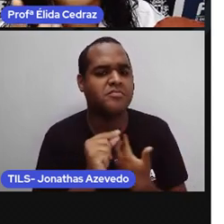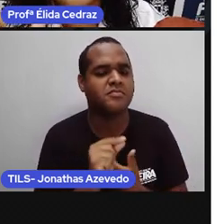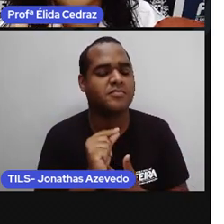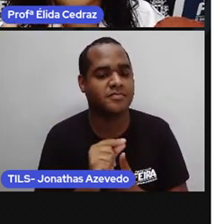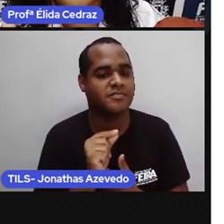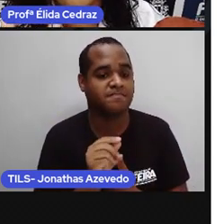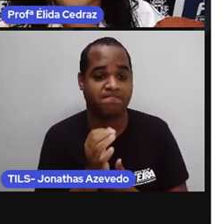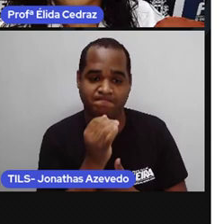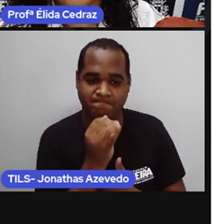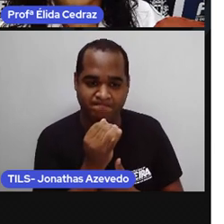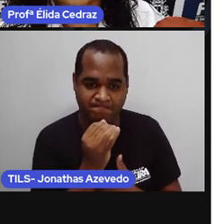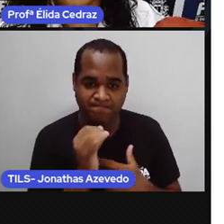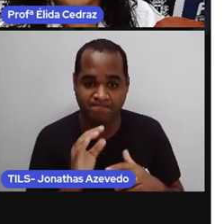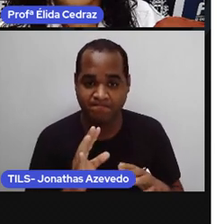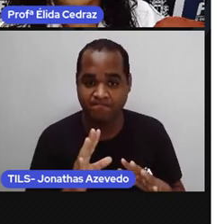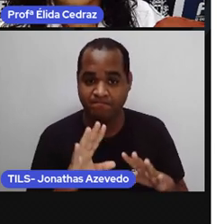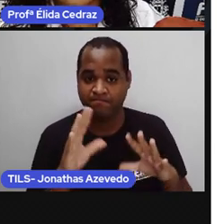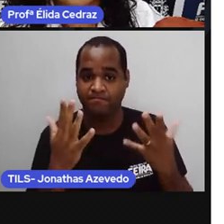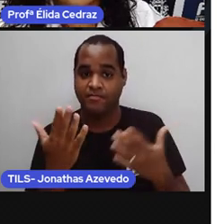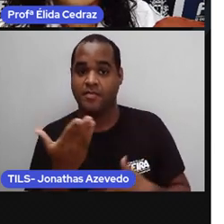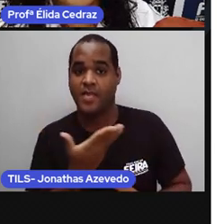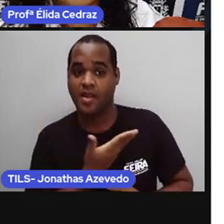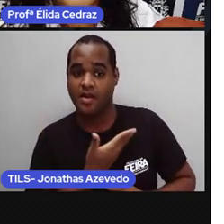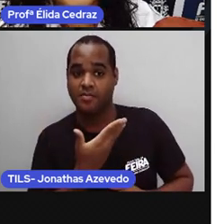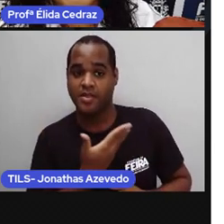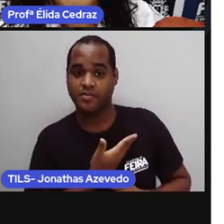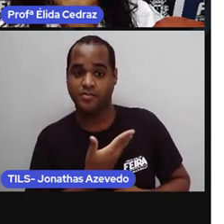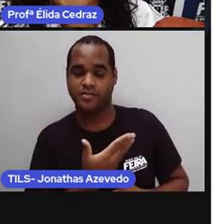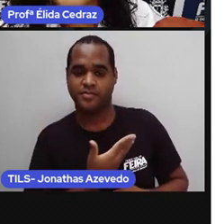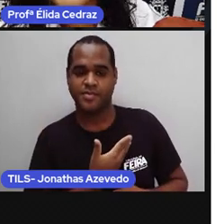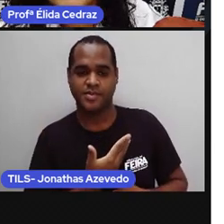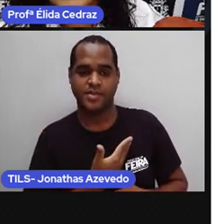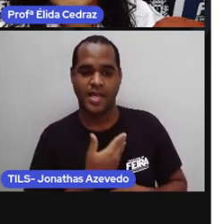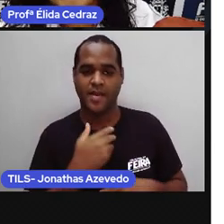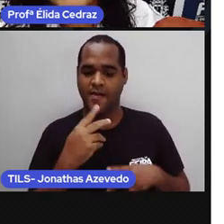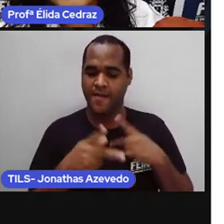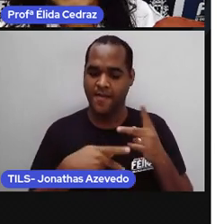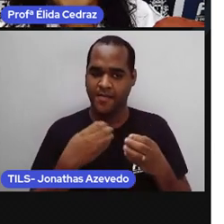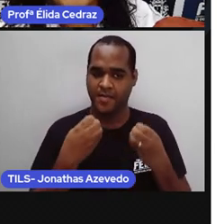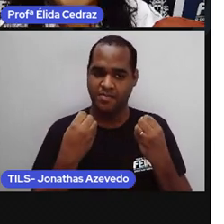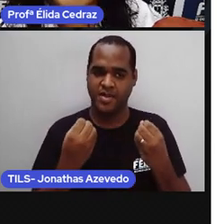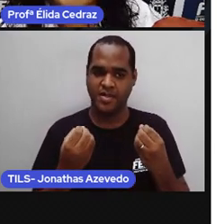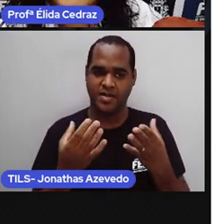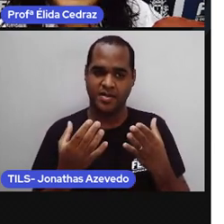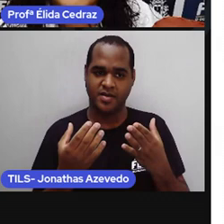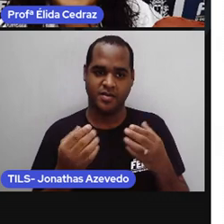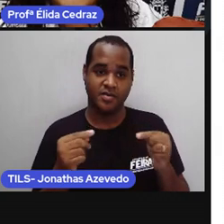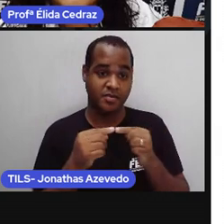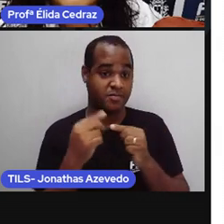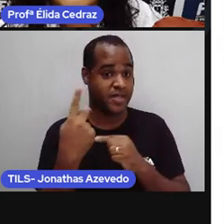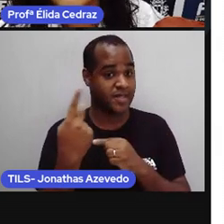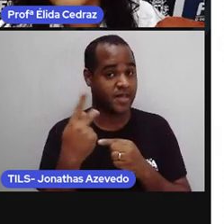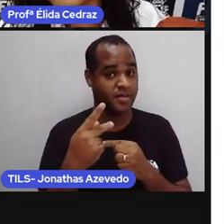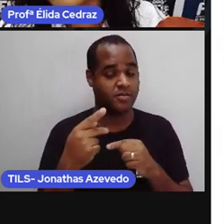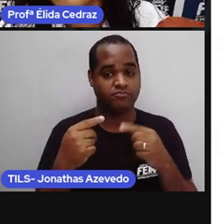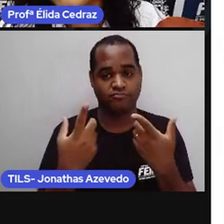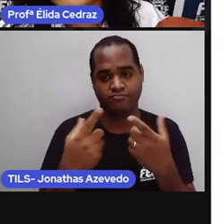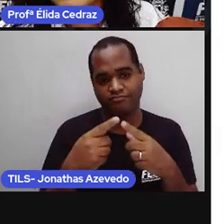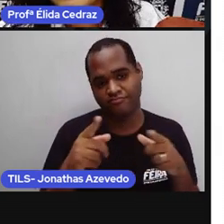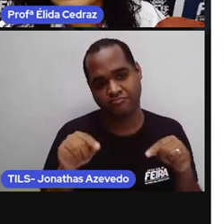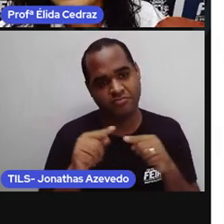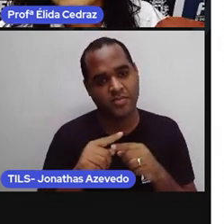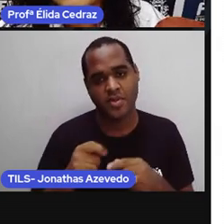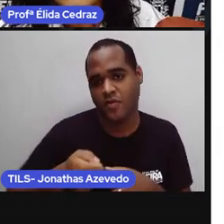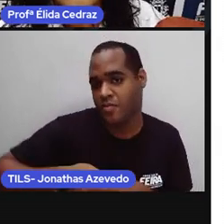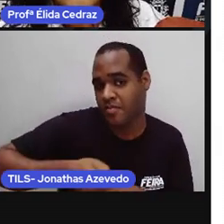faz um encontro com os amigos e ao invés de levar um presente pessoal, leva um item de cozinha. Uma